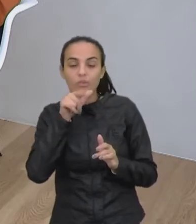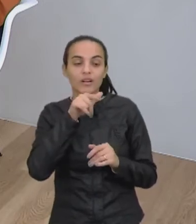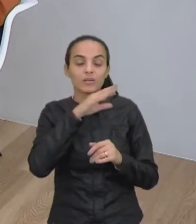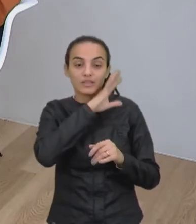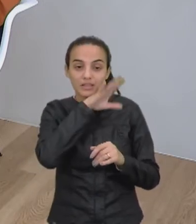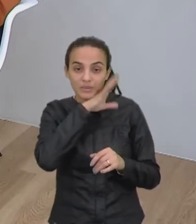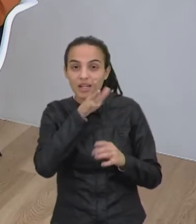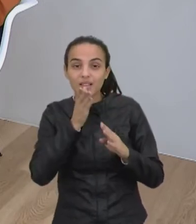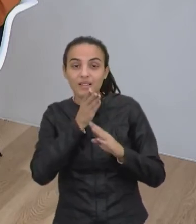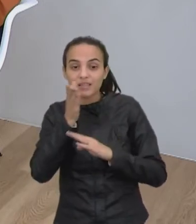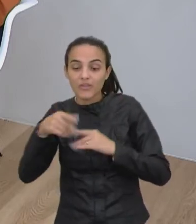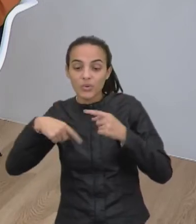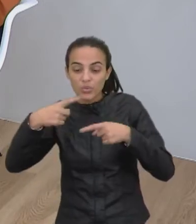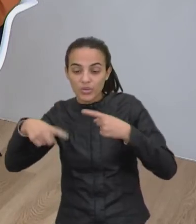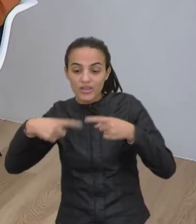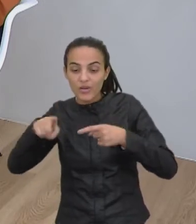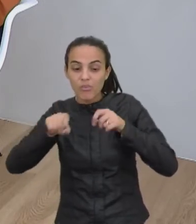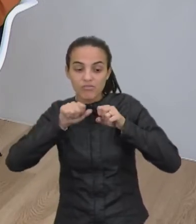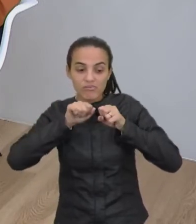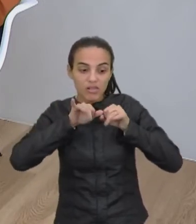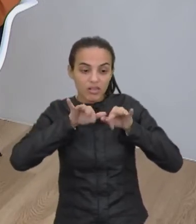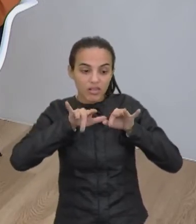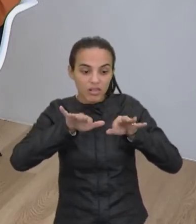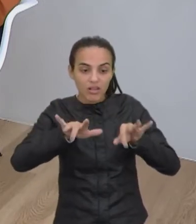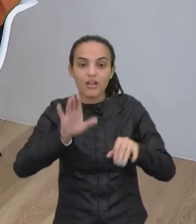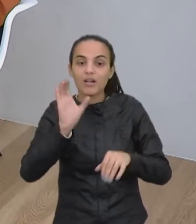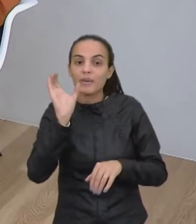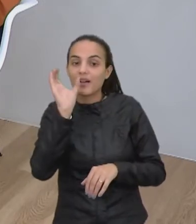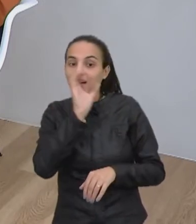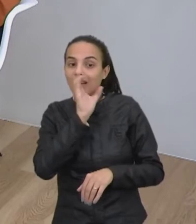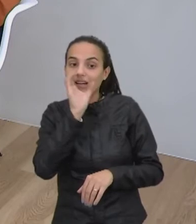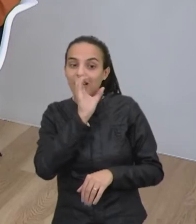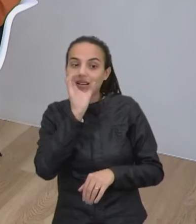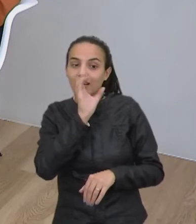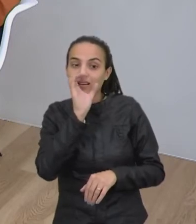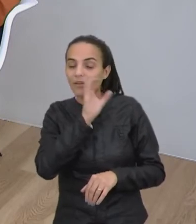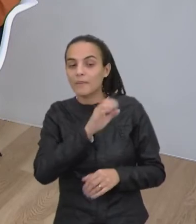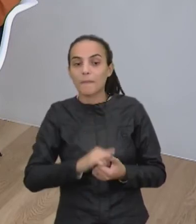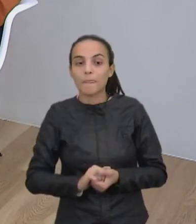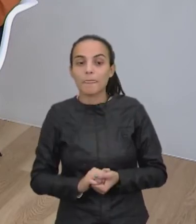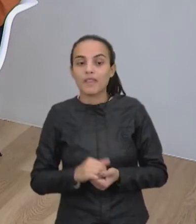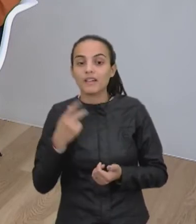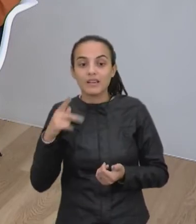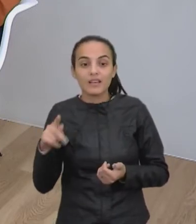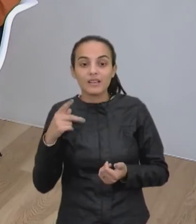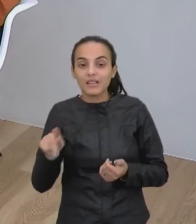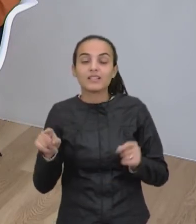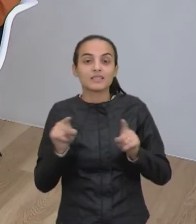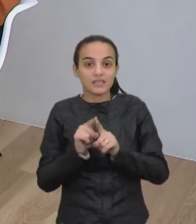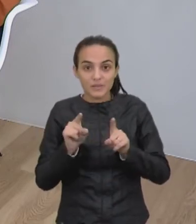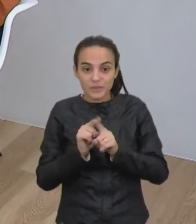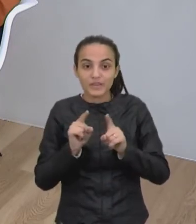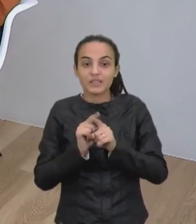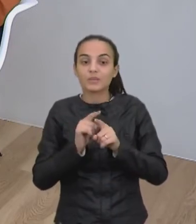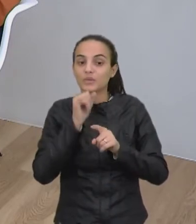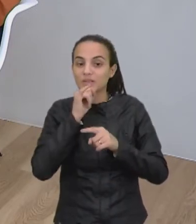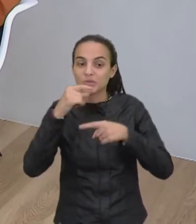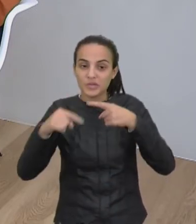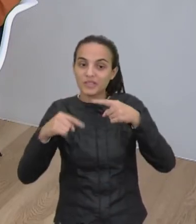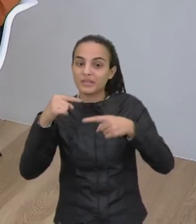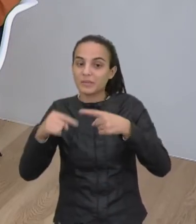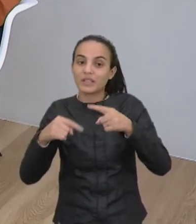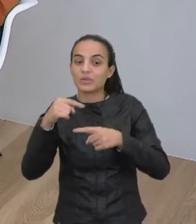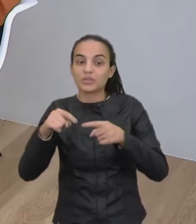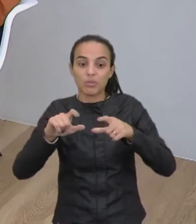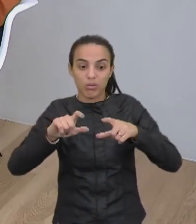eles entravam num ciclo reprodutivo muito mais rápido, então, eles acabavam também entrando ali num ciclo de